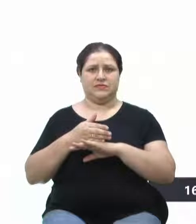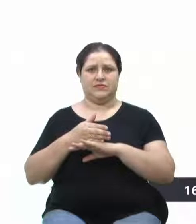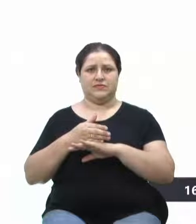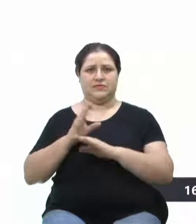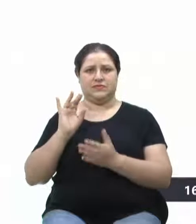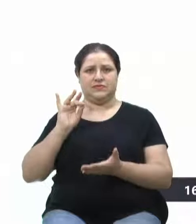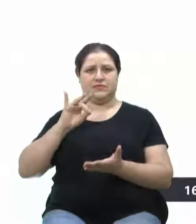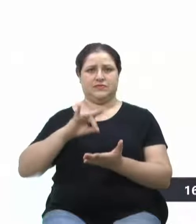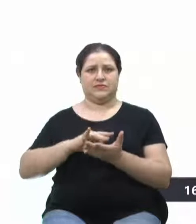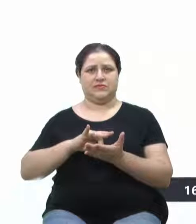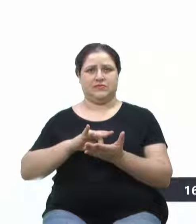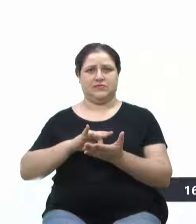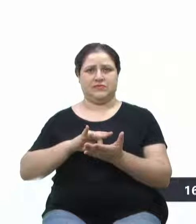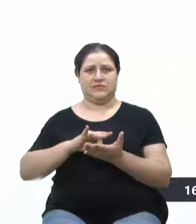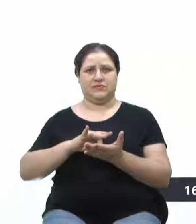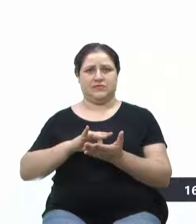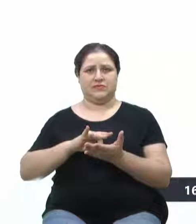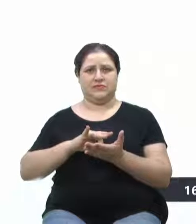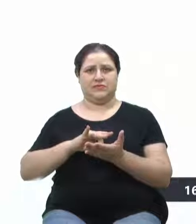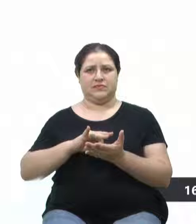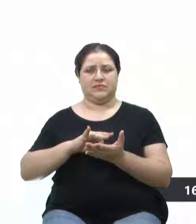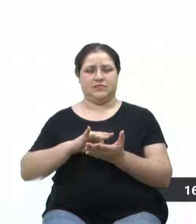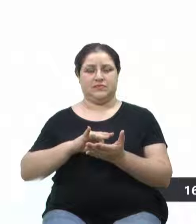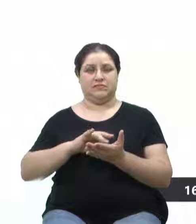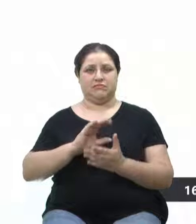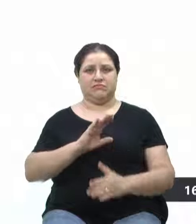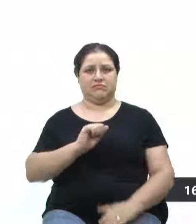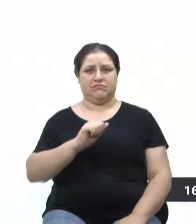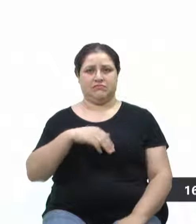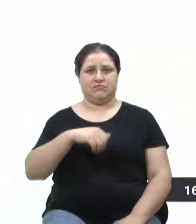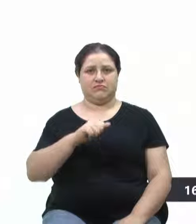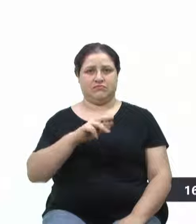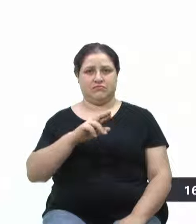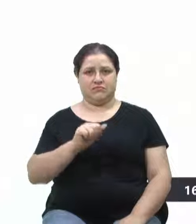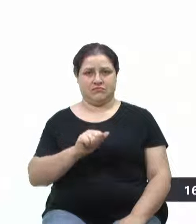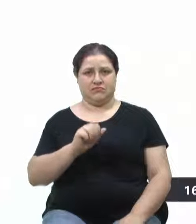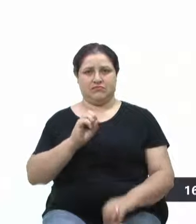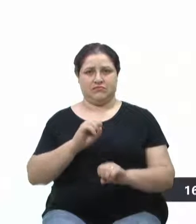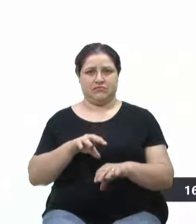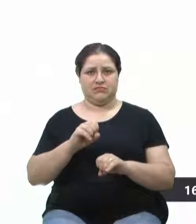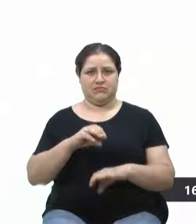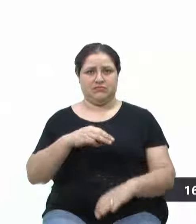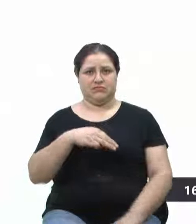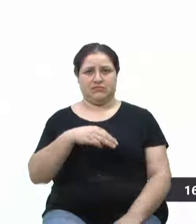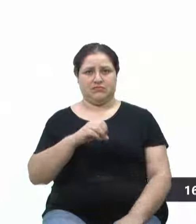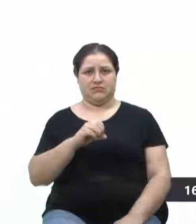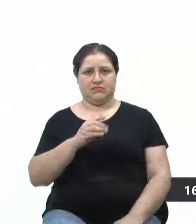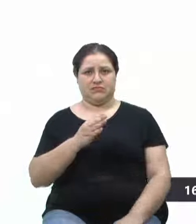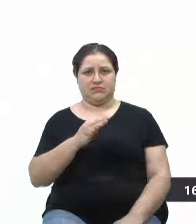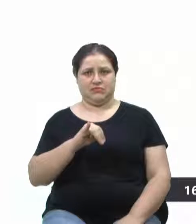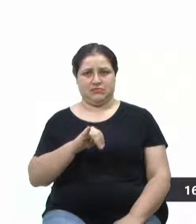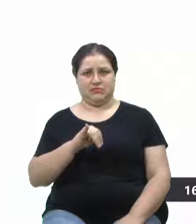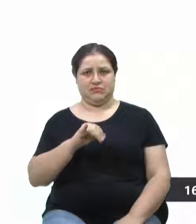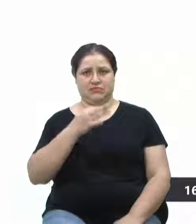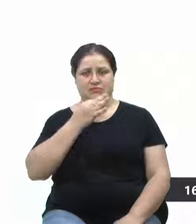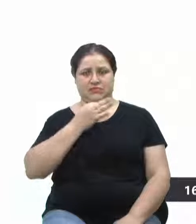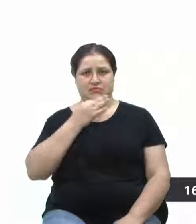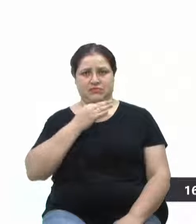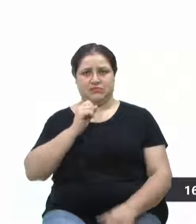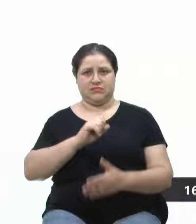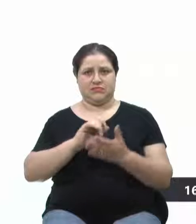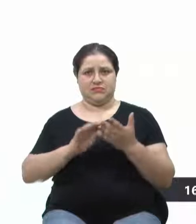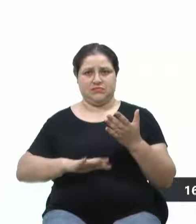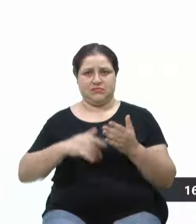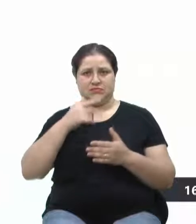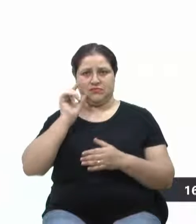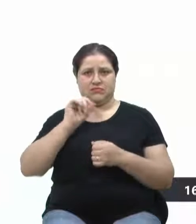implementação da Câmara de Educação no MOB Caxias. Essa atividade foi realizada ontem,